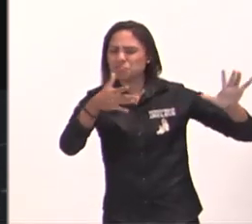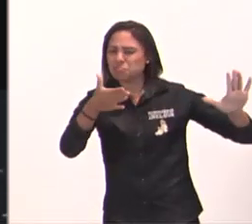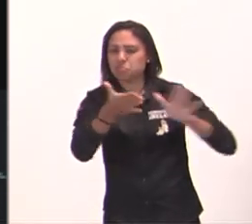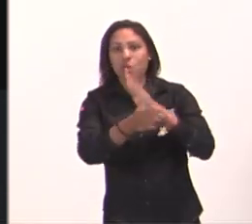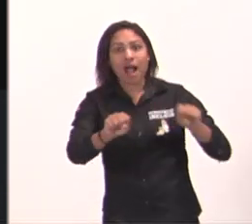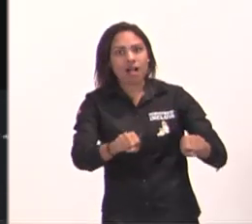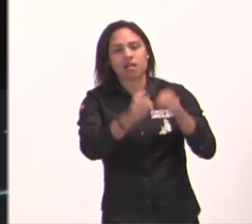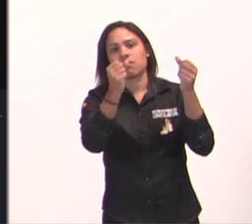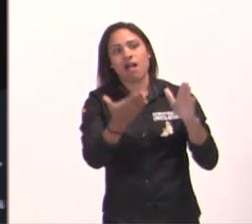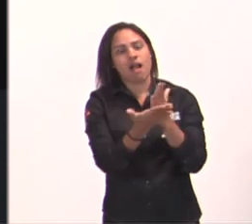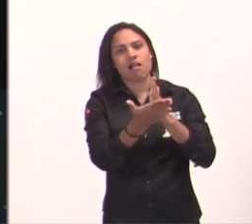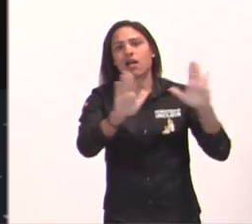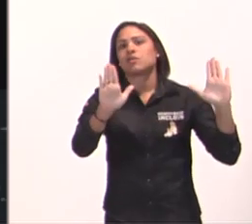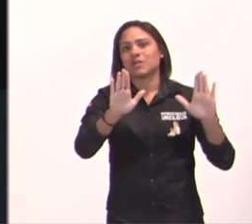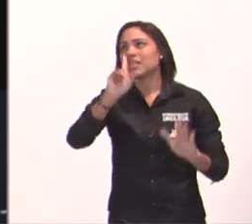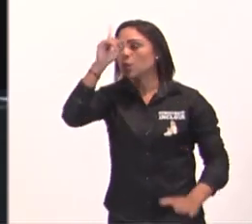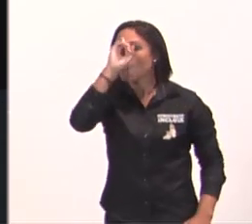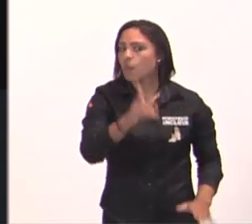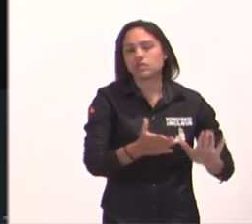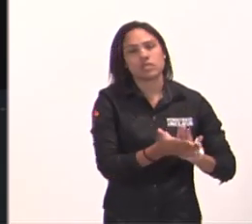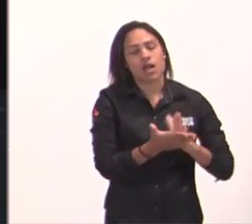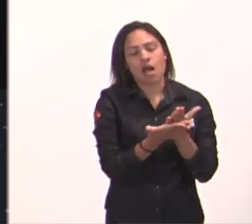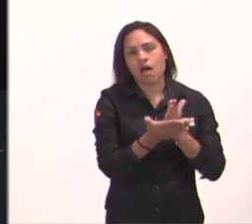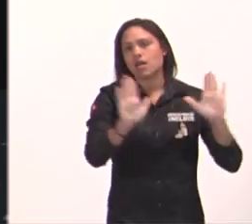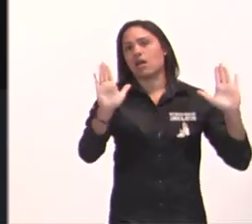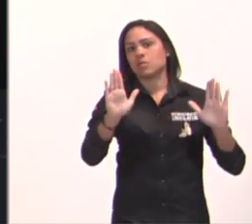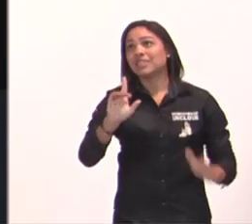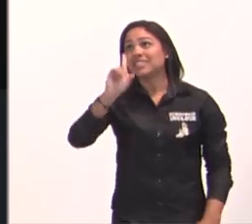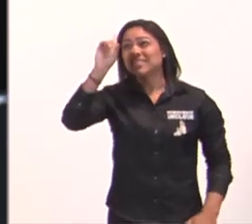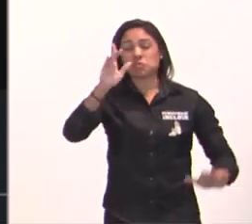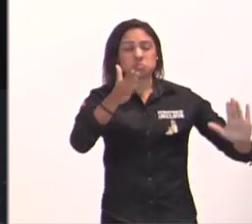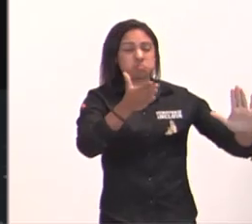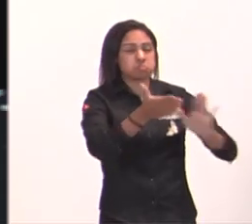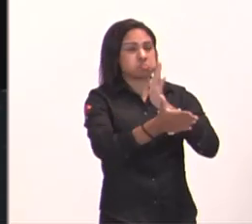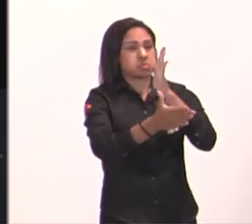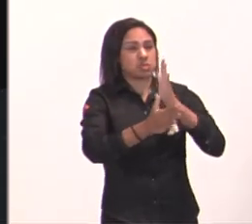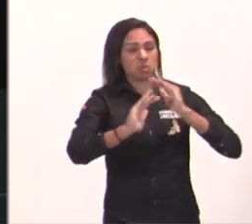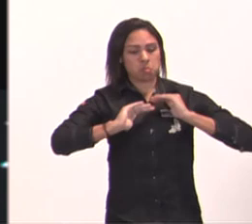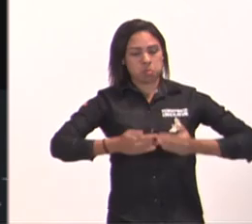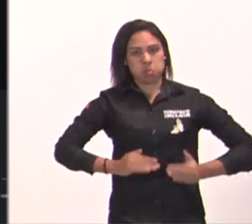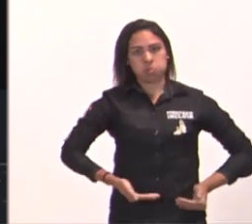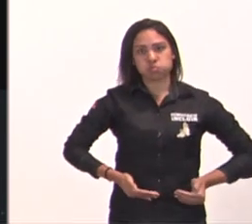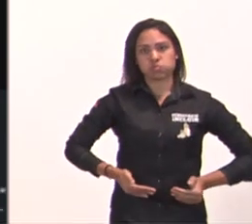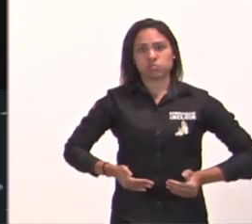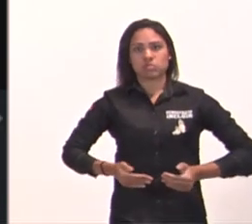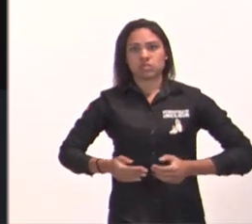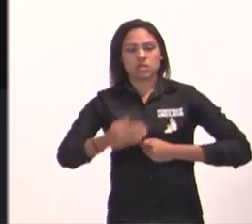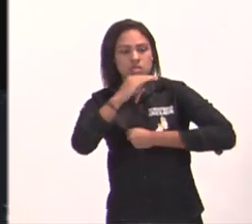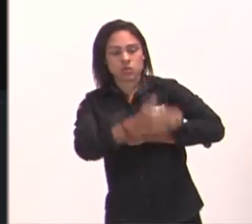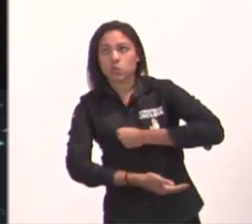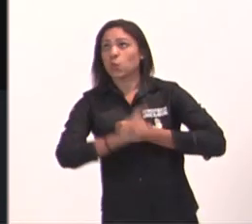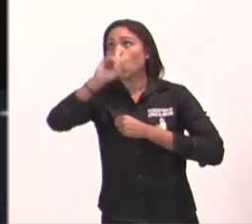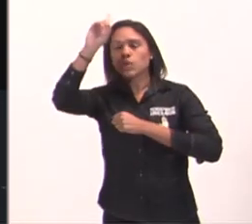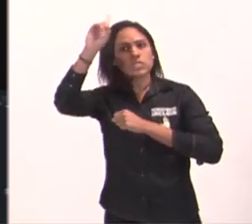quebra o arco e despedaça a lança, destrói os escudos com fogo, parem de lutar,